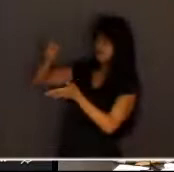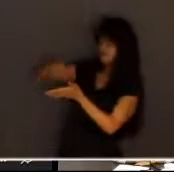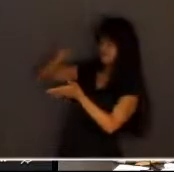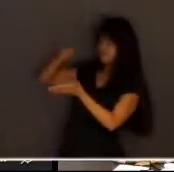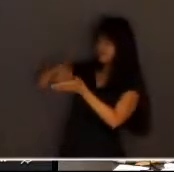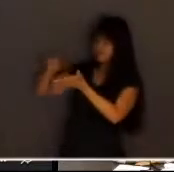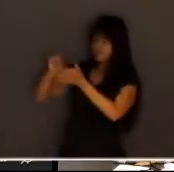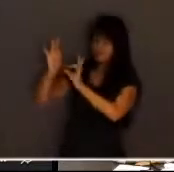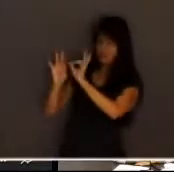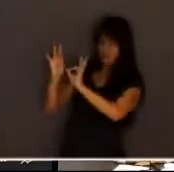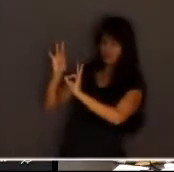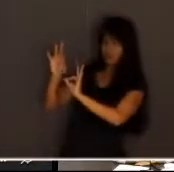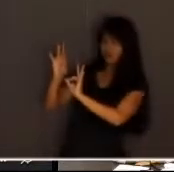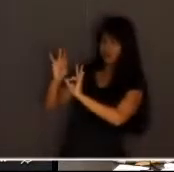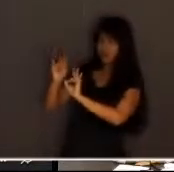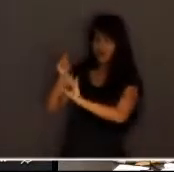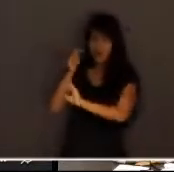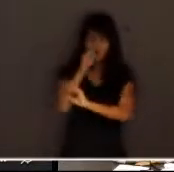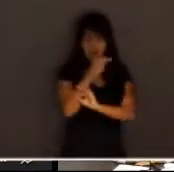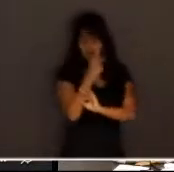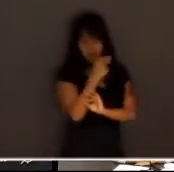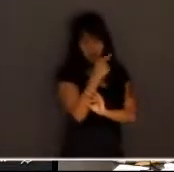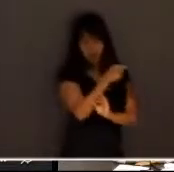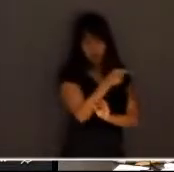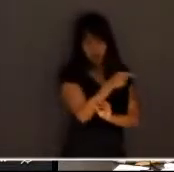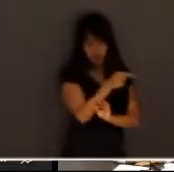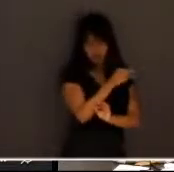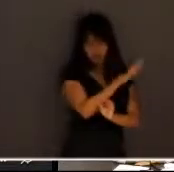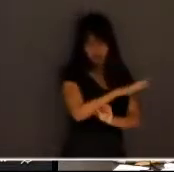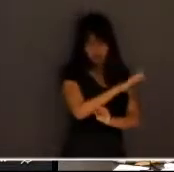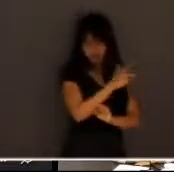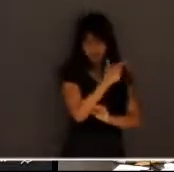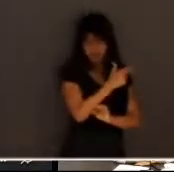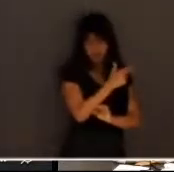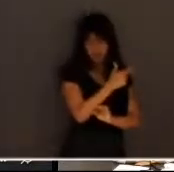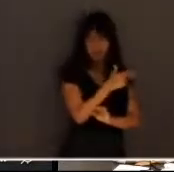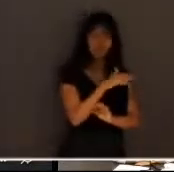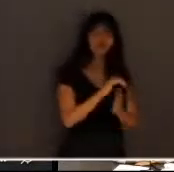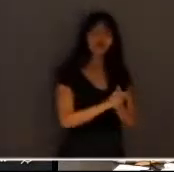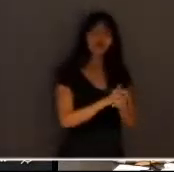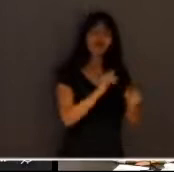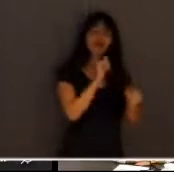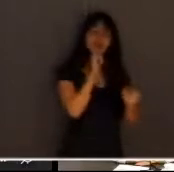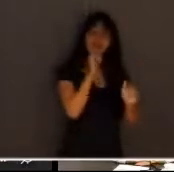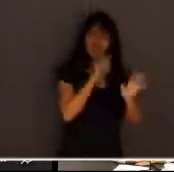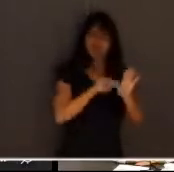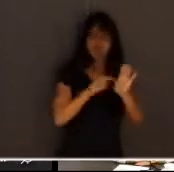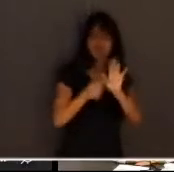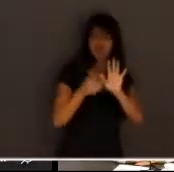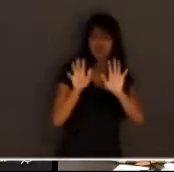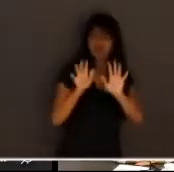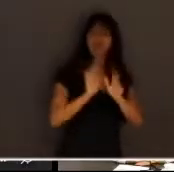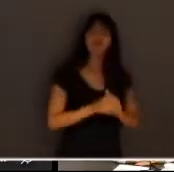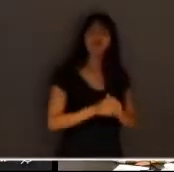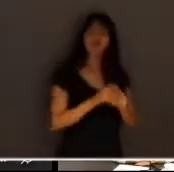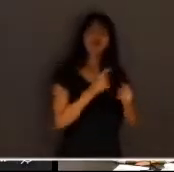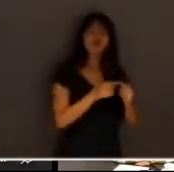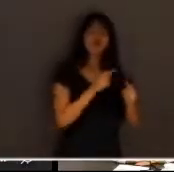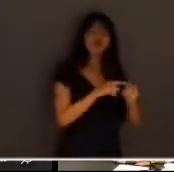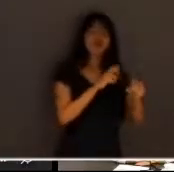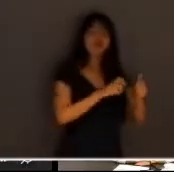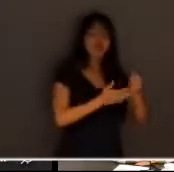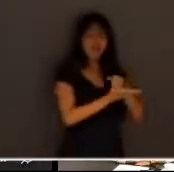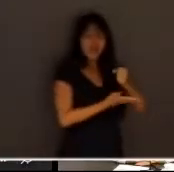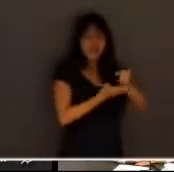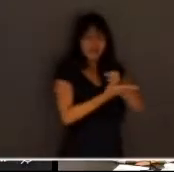a base de um processo do tribunal do júri é